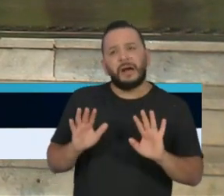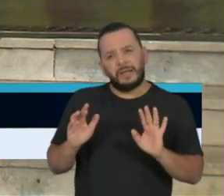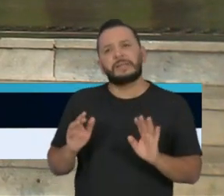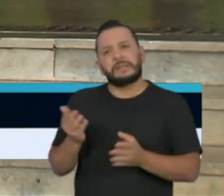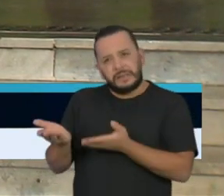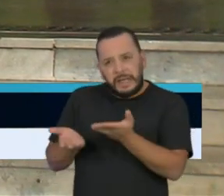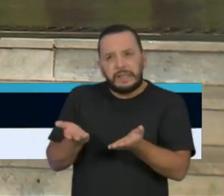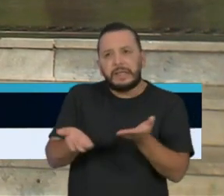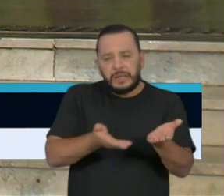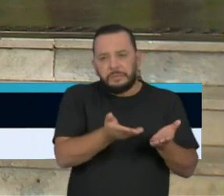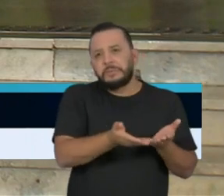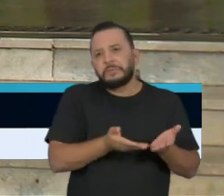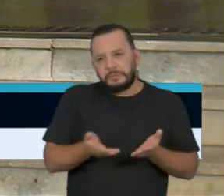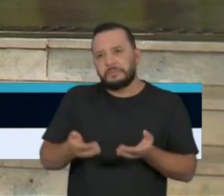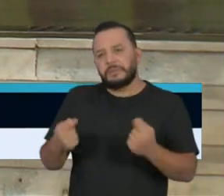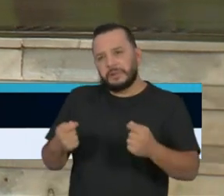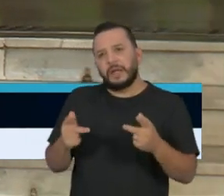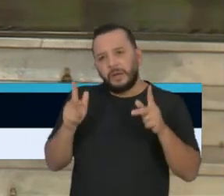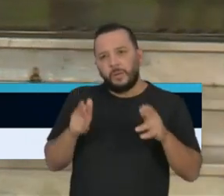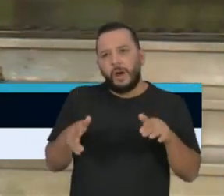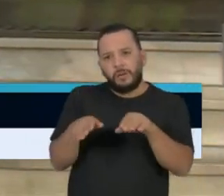uma cidade como São Paulo.